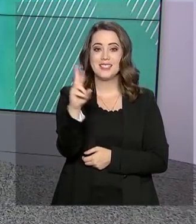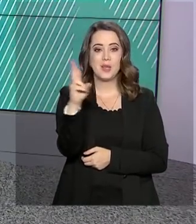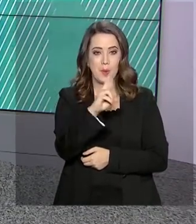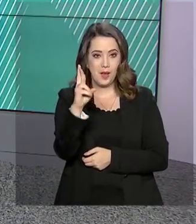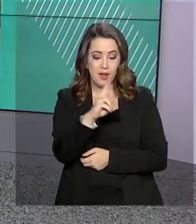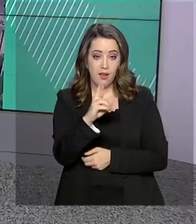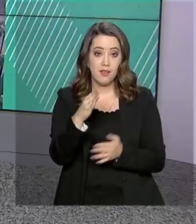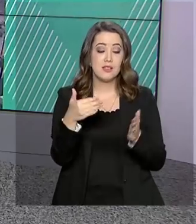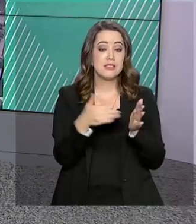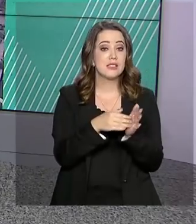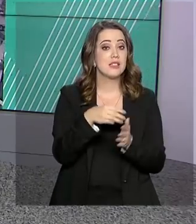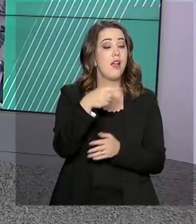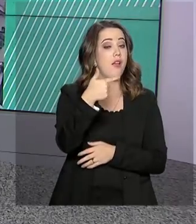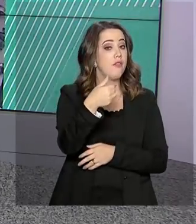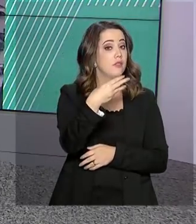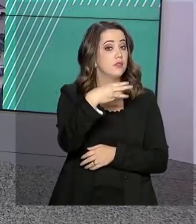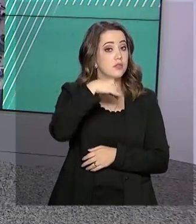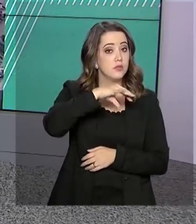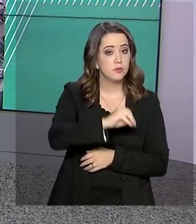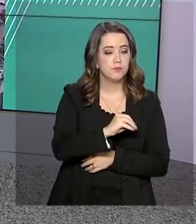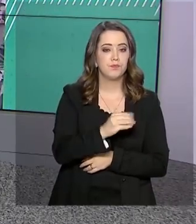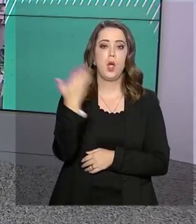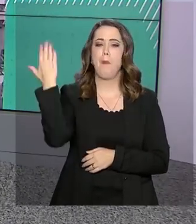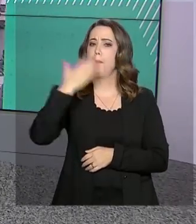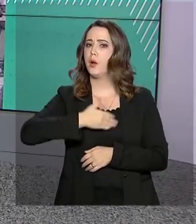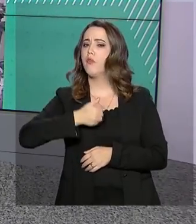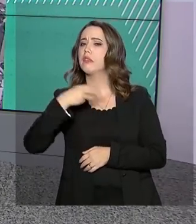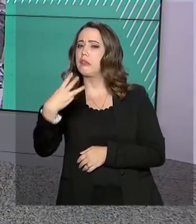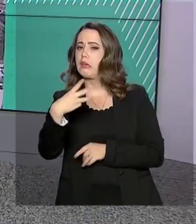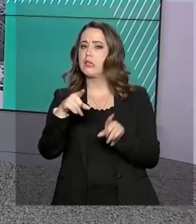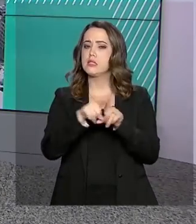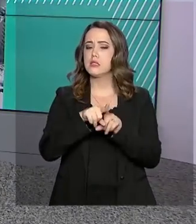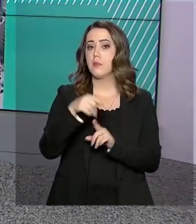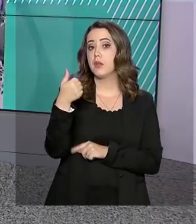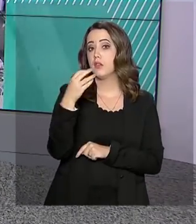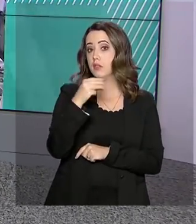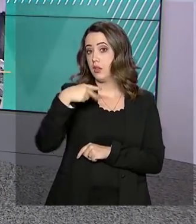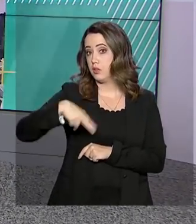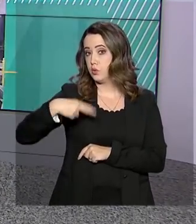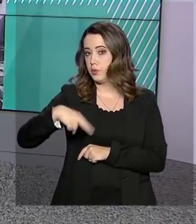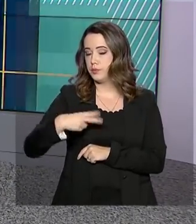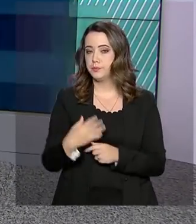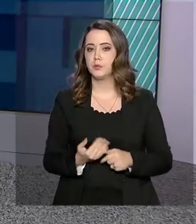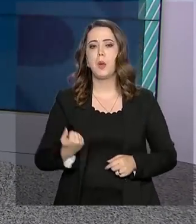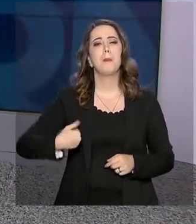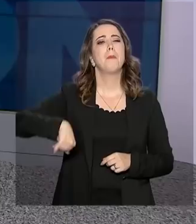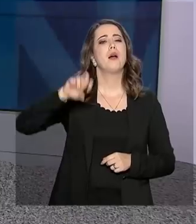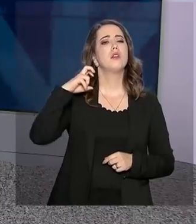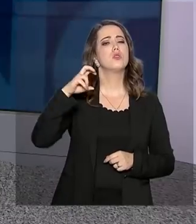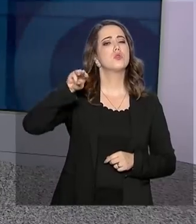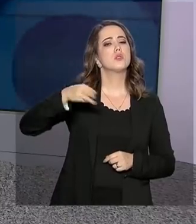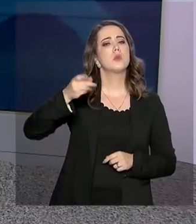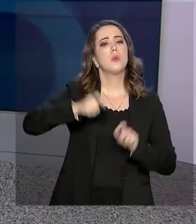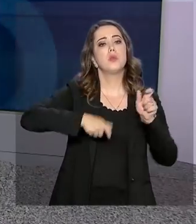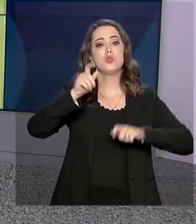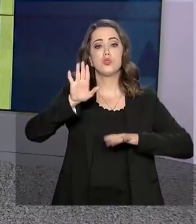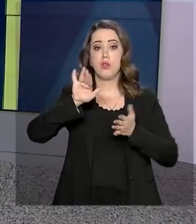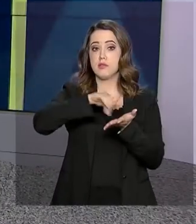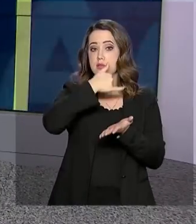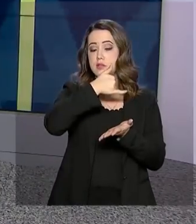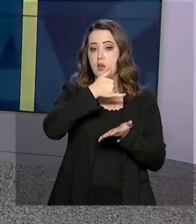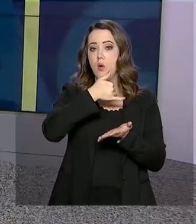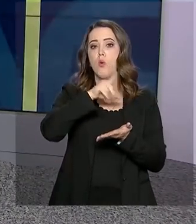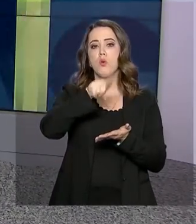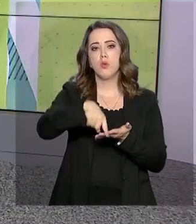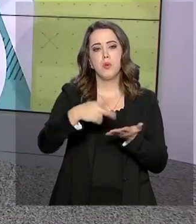provas serão nos dias 3 e 10 de novembro. Segundo o Inep, mais de 5 milhões de estudantes já se inscreveram. As